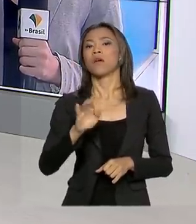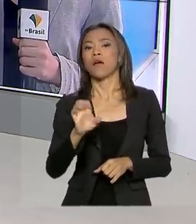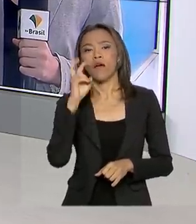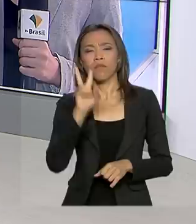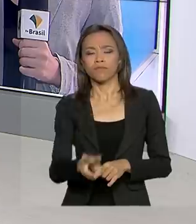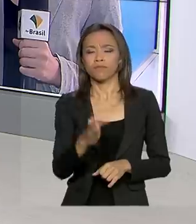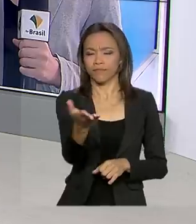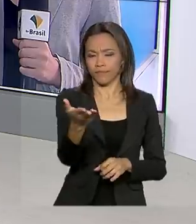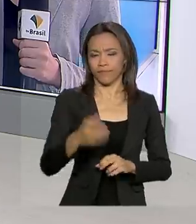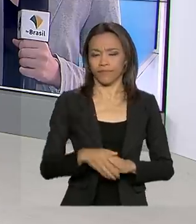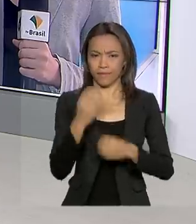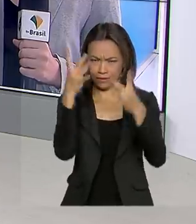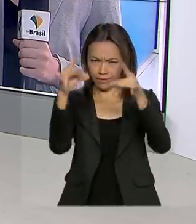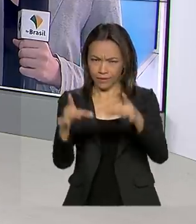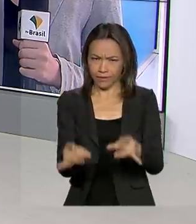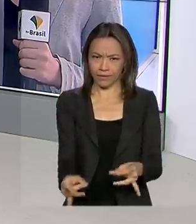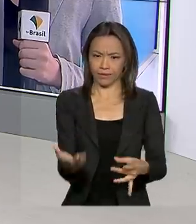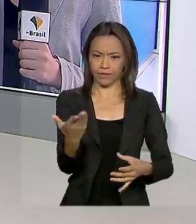Cláudia.